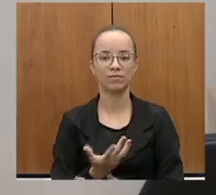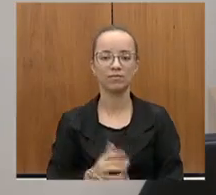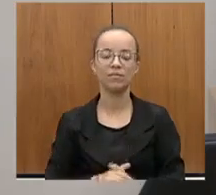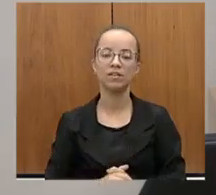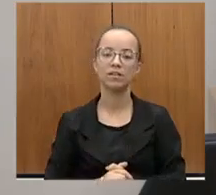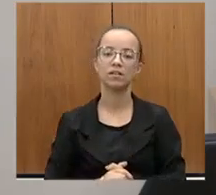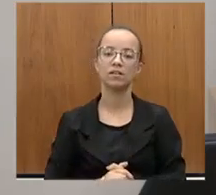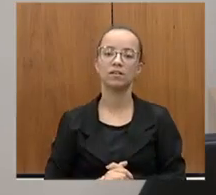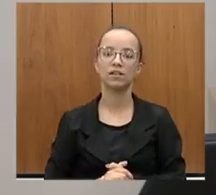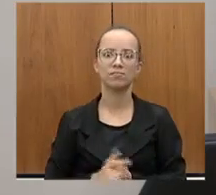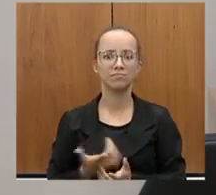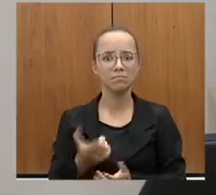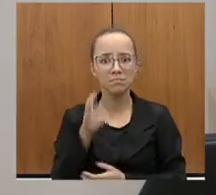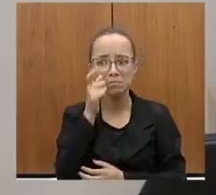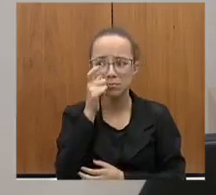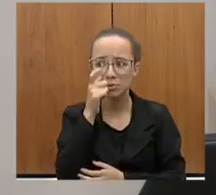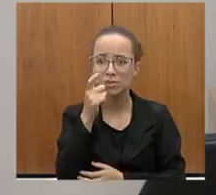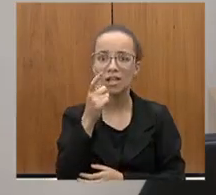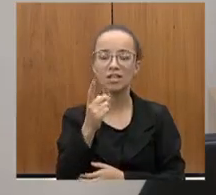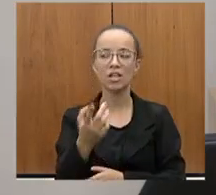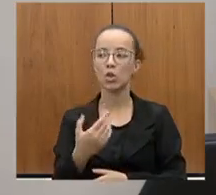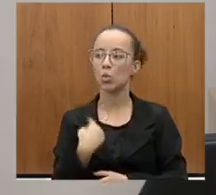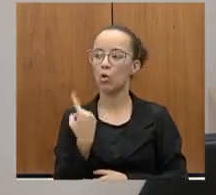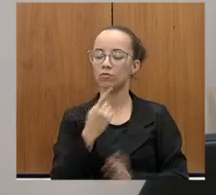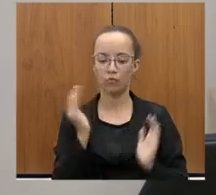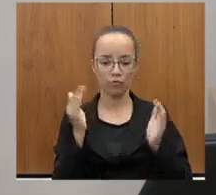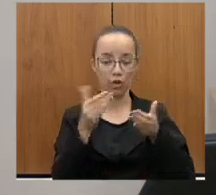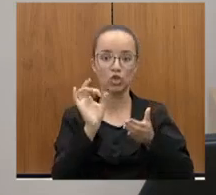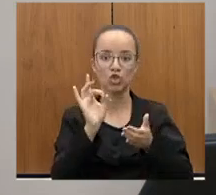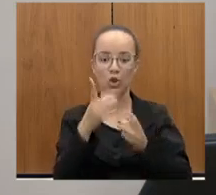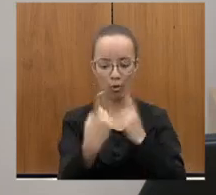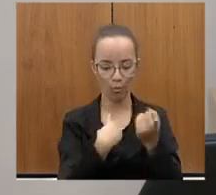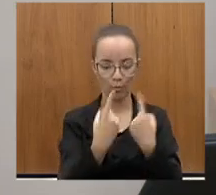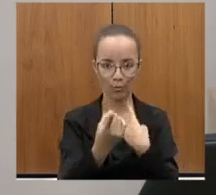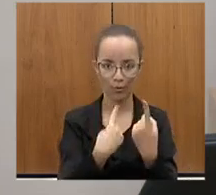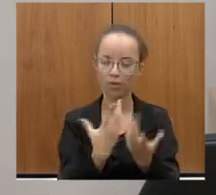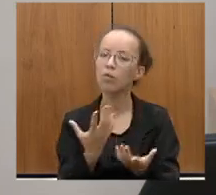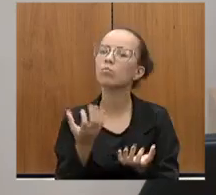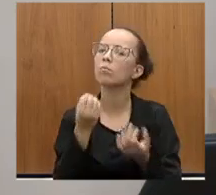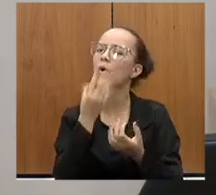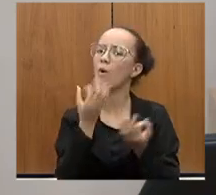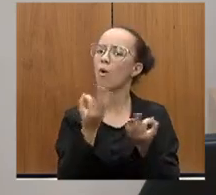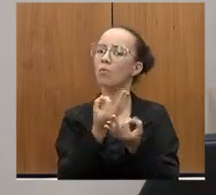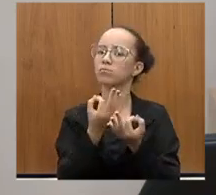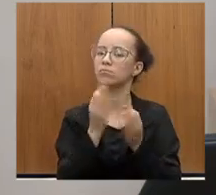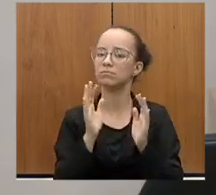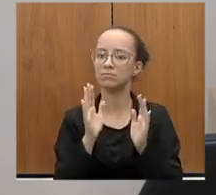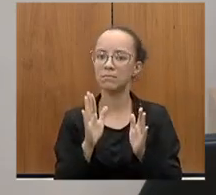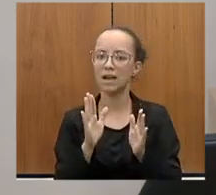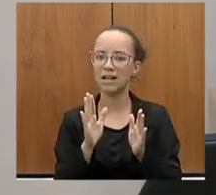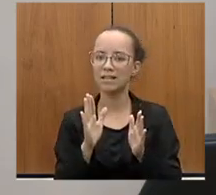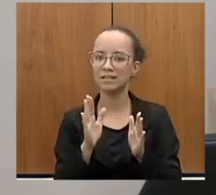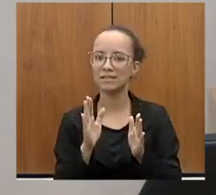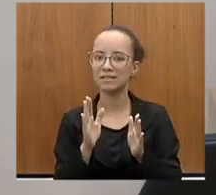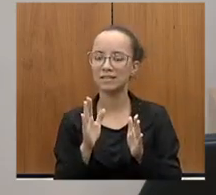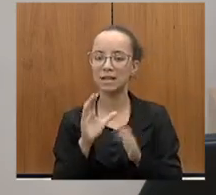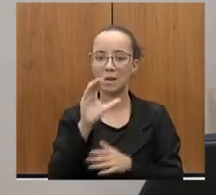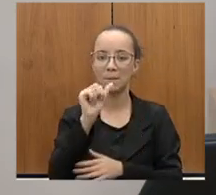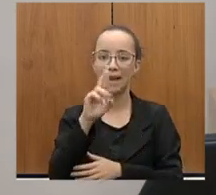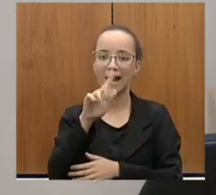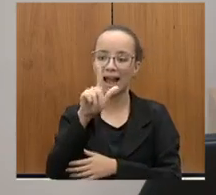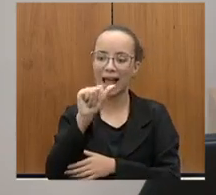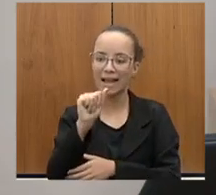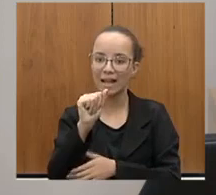nós falamos de rodovia o tempo inteiro, é bom, é ótimo, mas não para a carga de ferrovia.